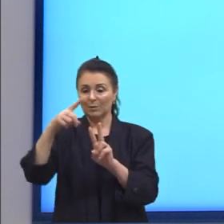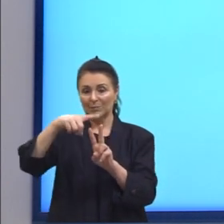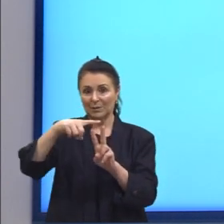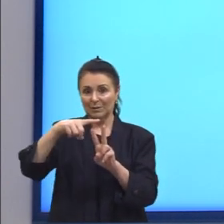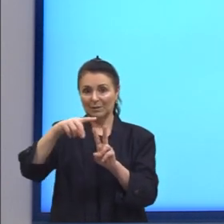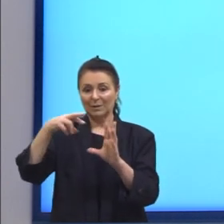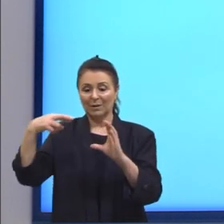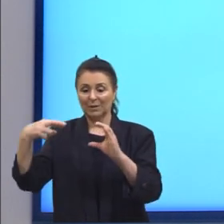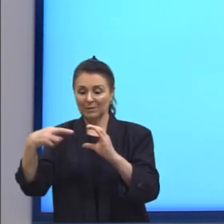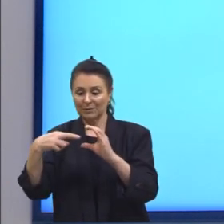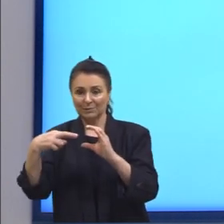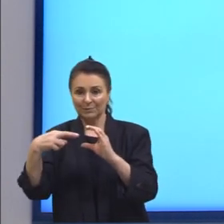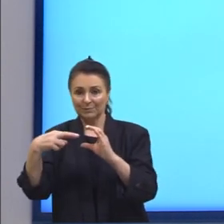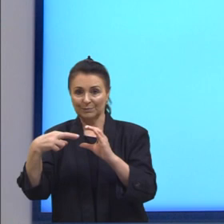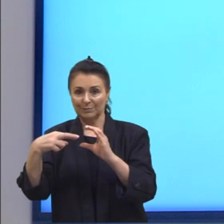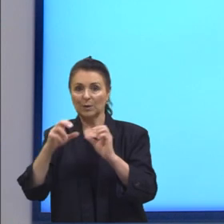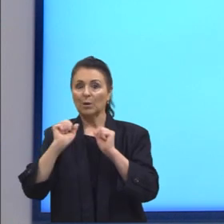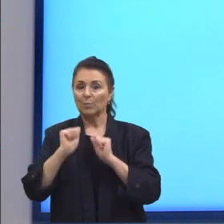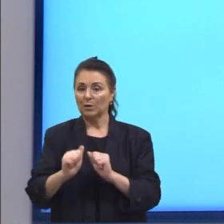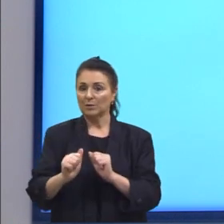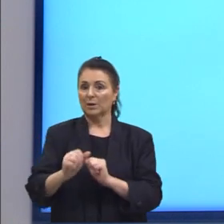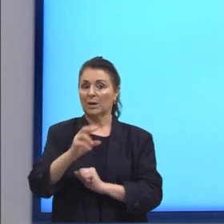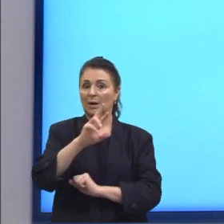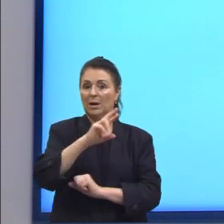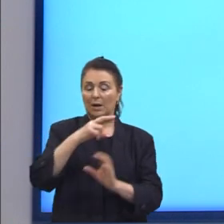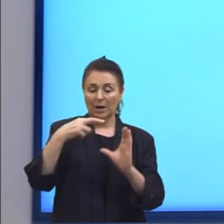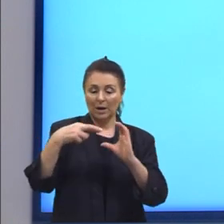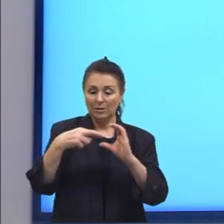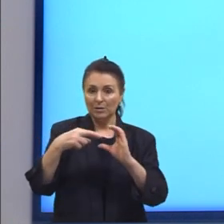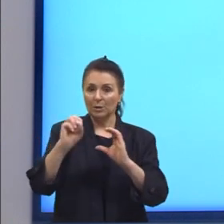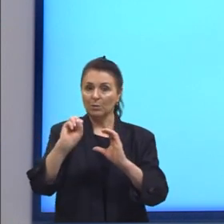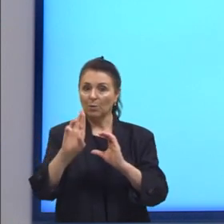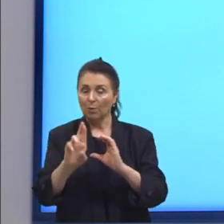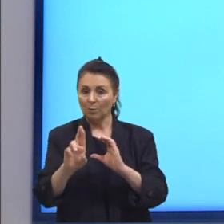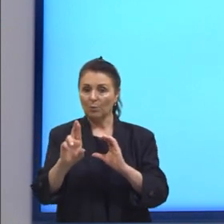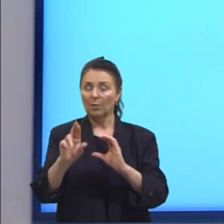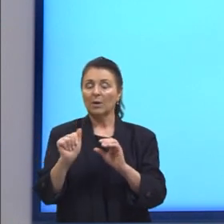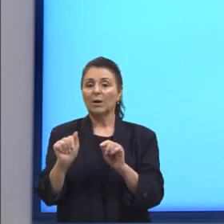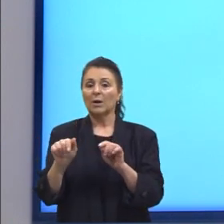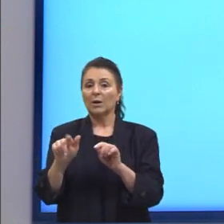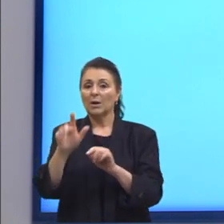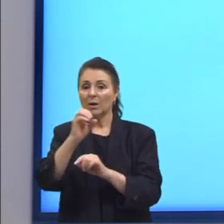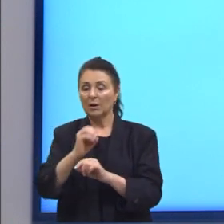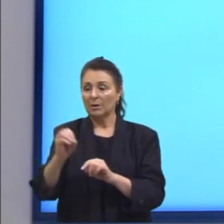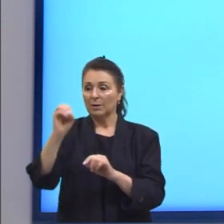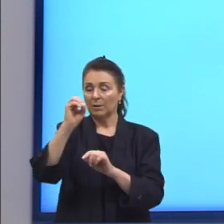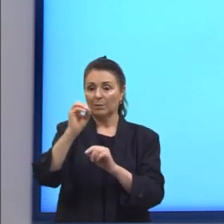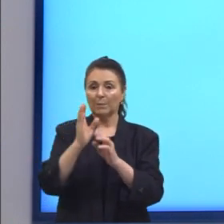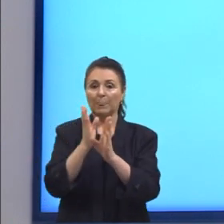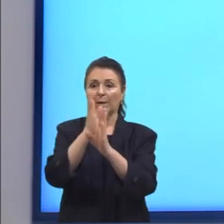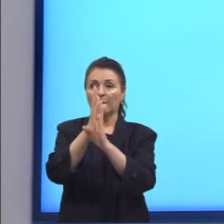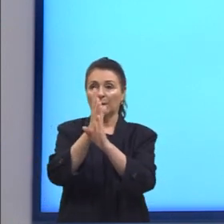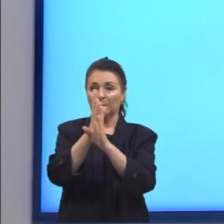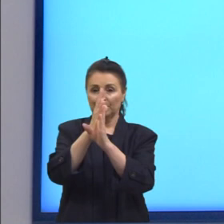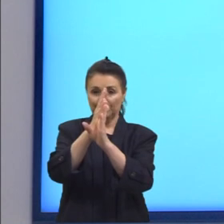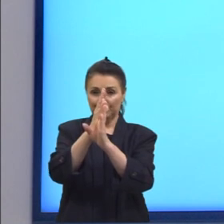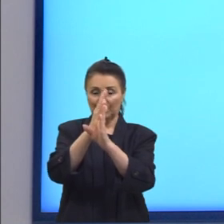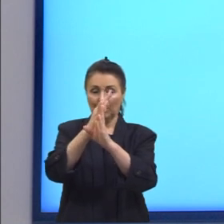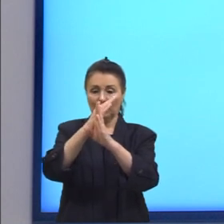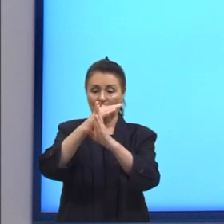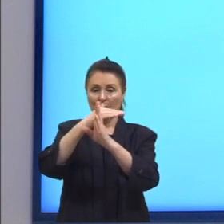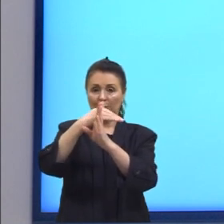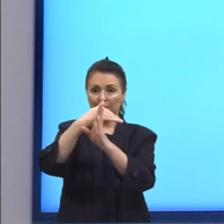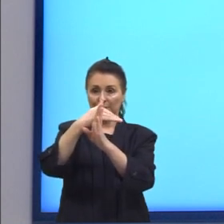Seja, então, em radianos ou em graus, é possível definir o quadrante em que determinado arco se encontra de